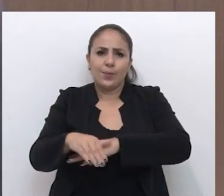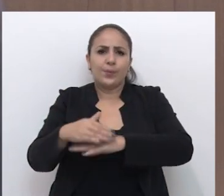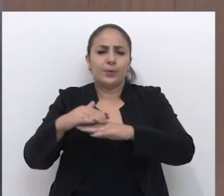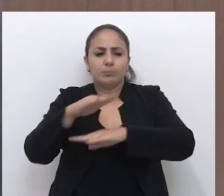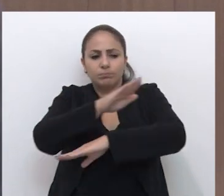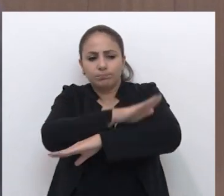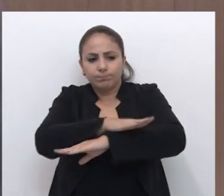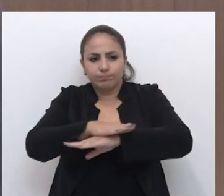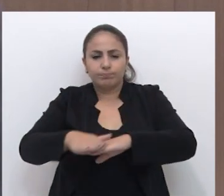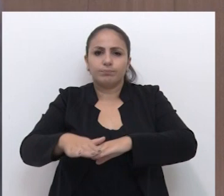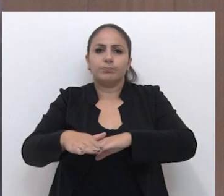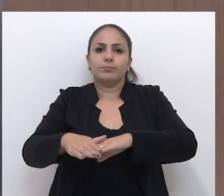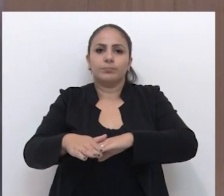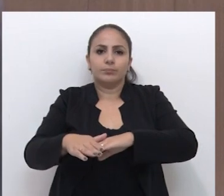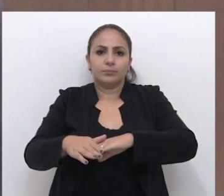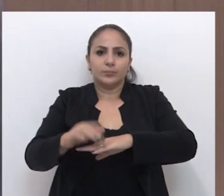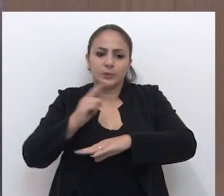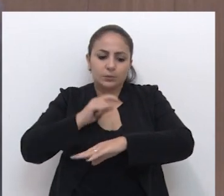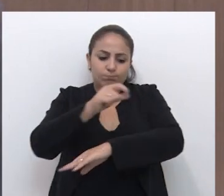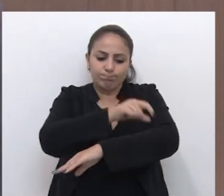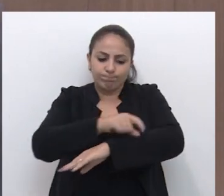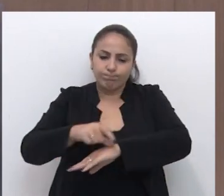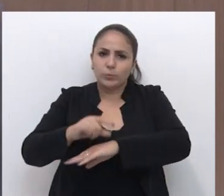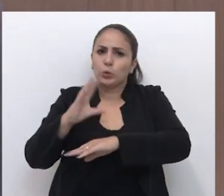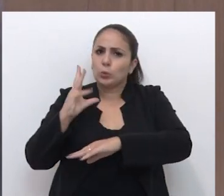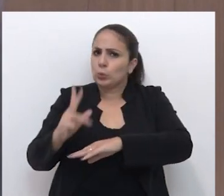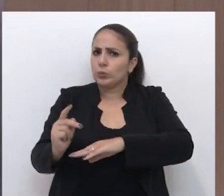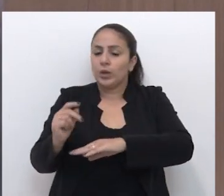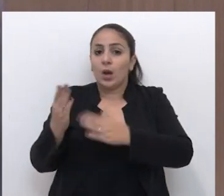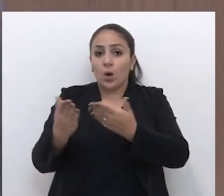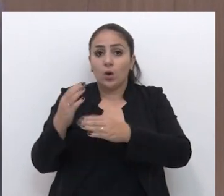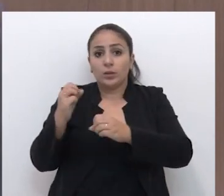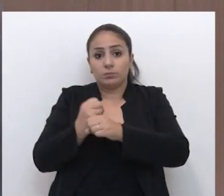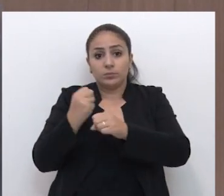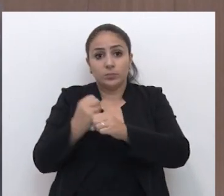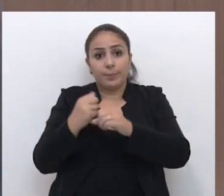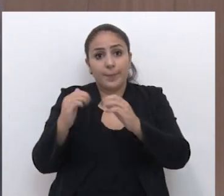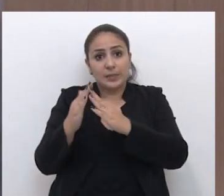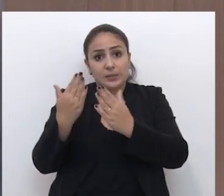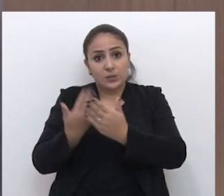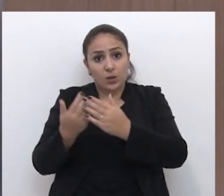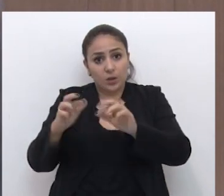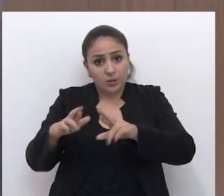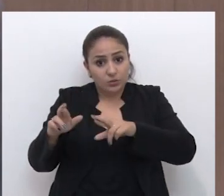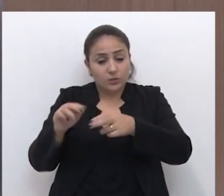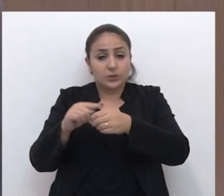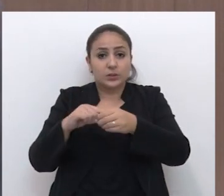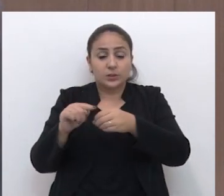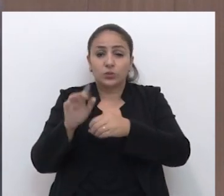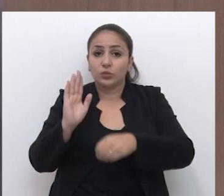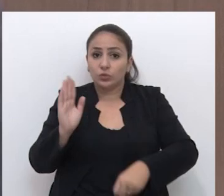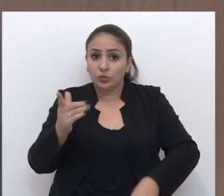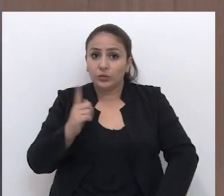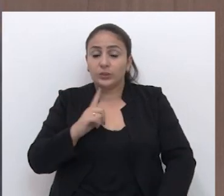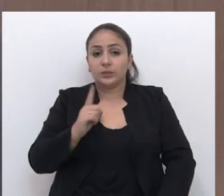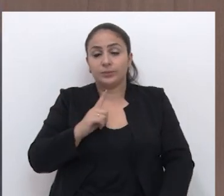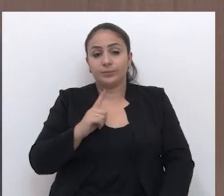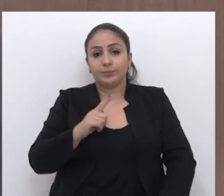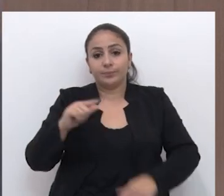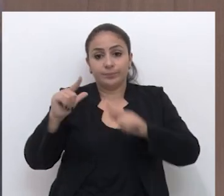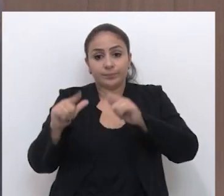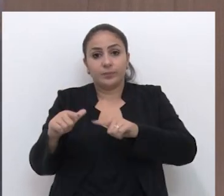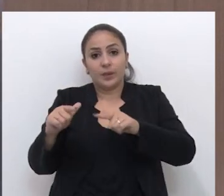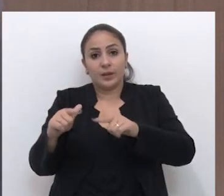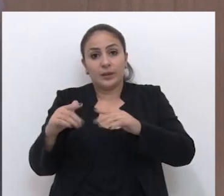ruas com asfalto, ruas com cordão. Agora está sendo construída uma escola naquela região da cidade. Já tem um